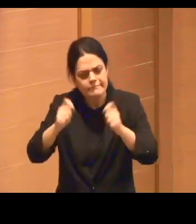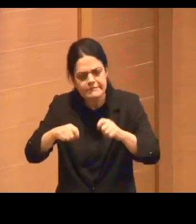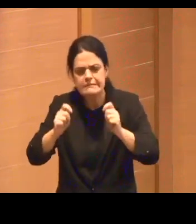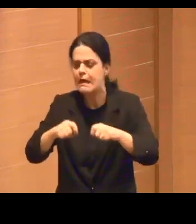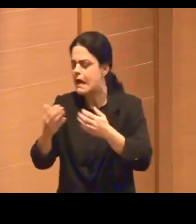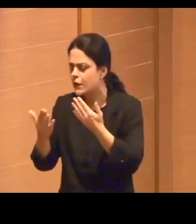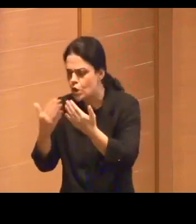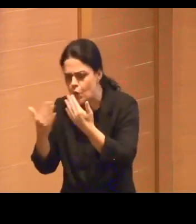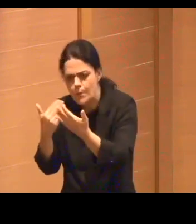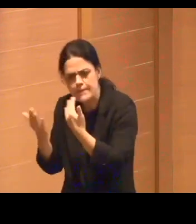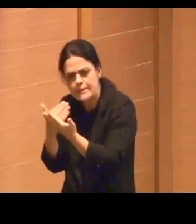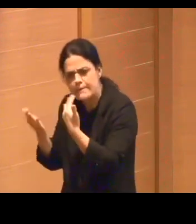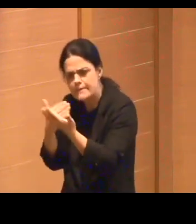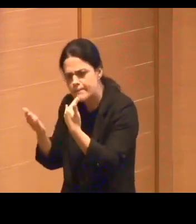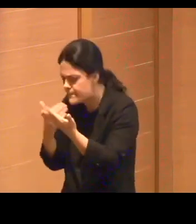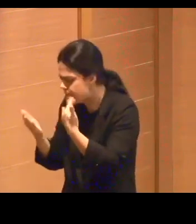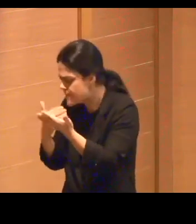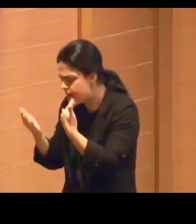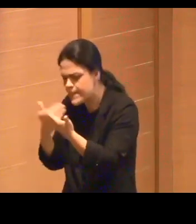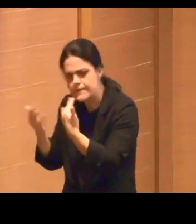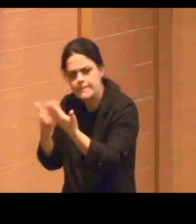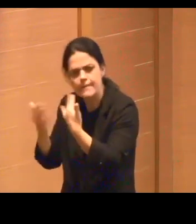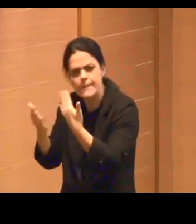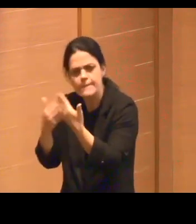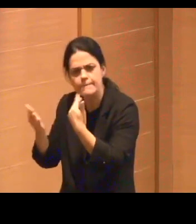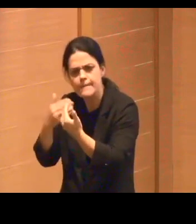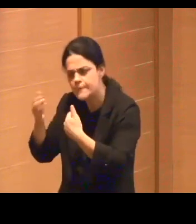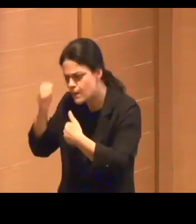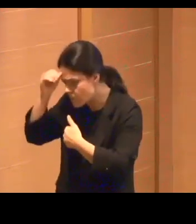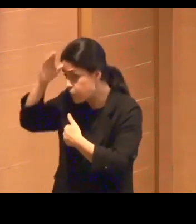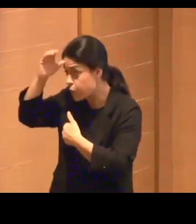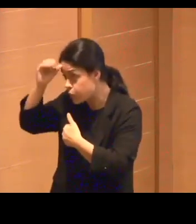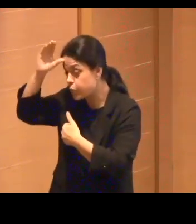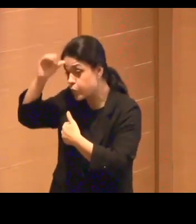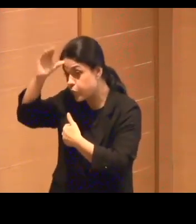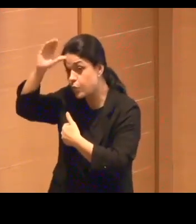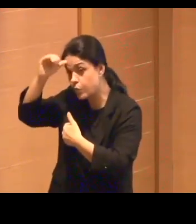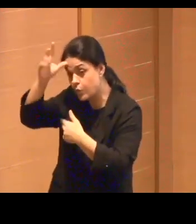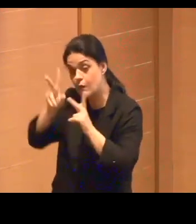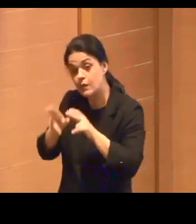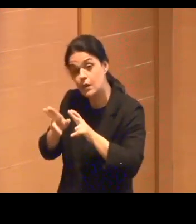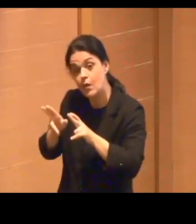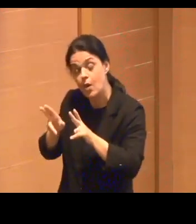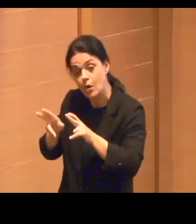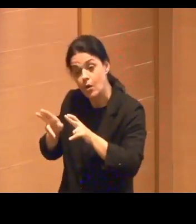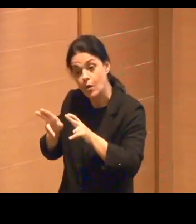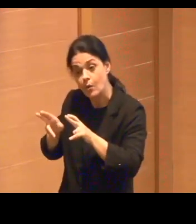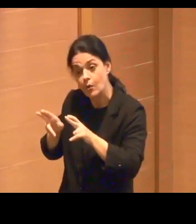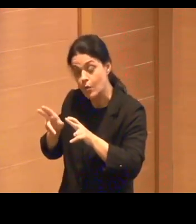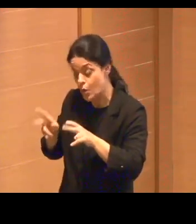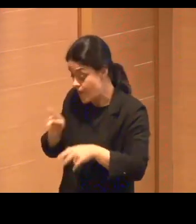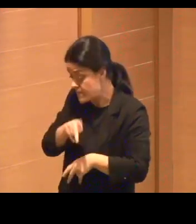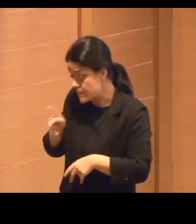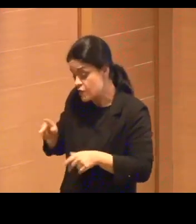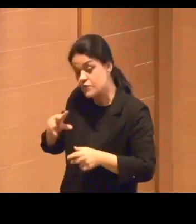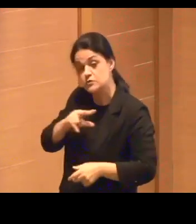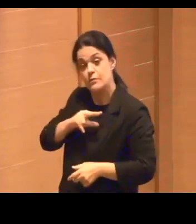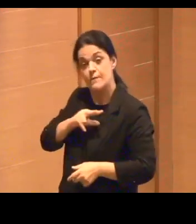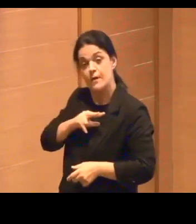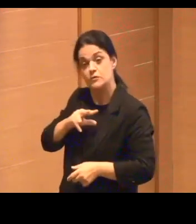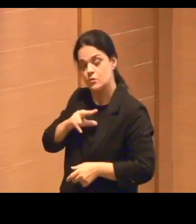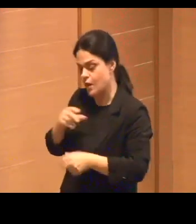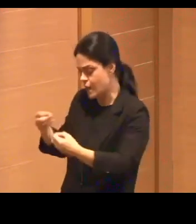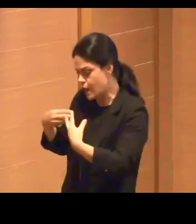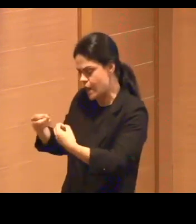com aquela tecnologia, disparando processos cognitivos como se fosse um professor particular. Eu tive que pedir